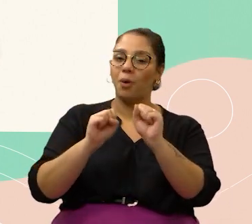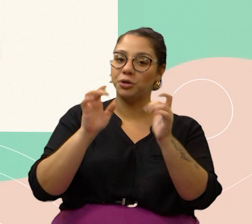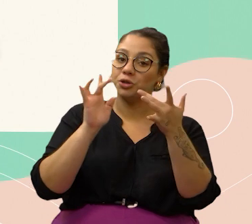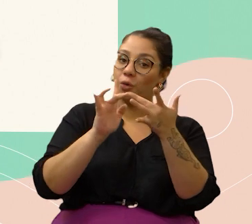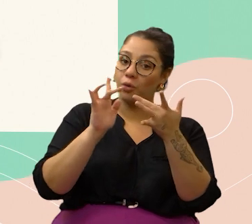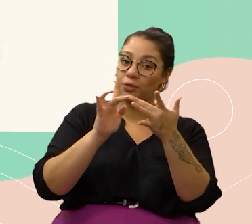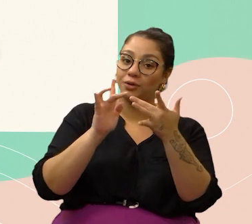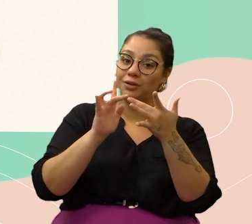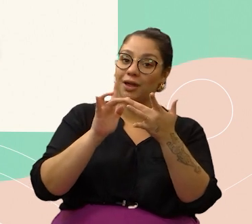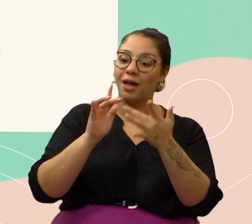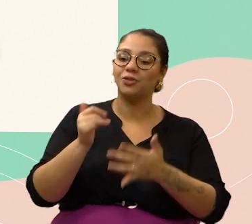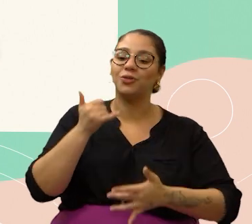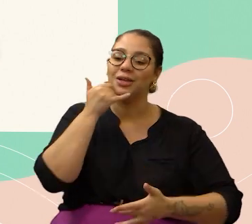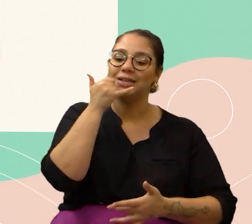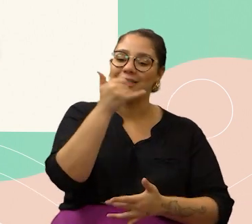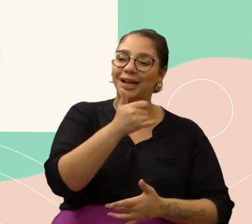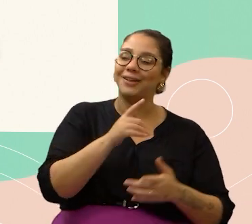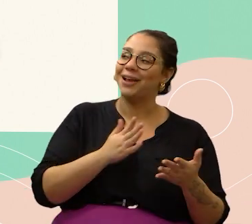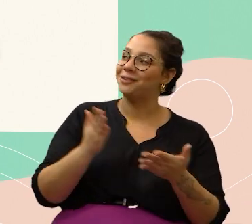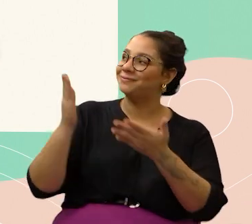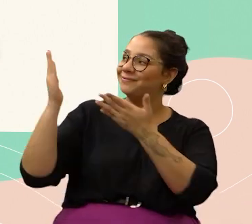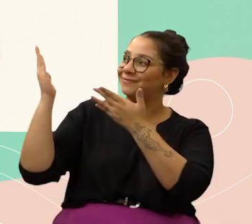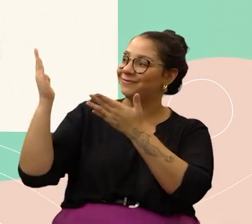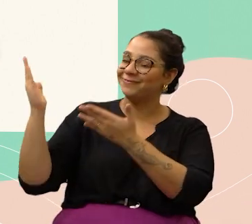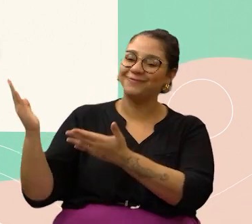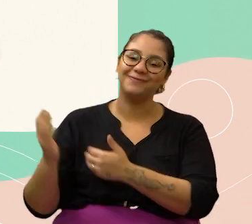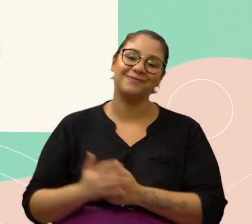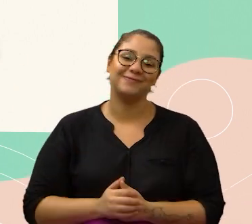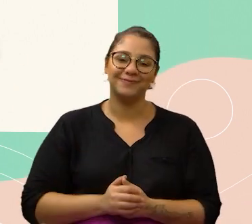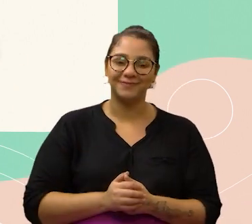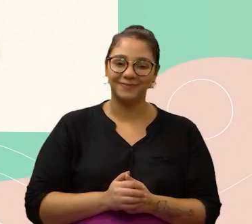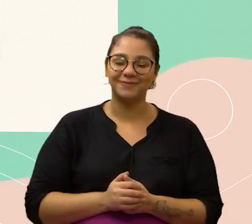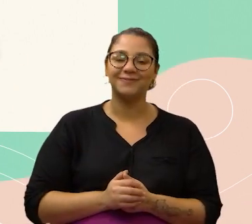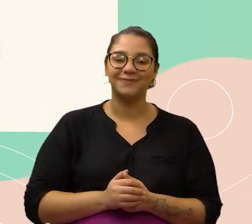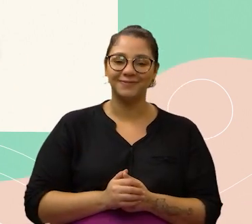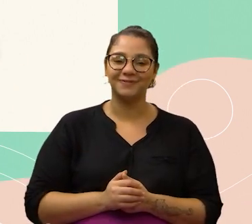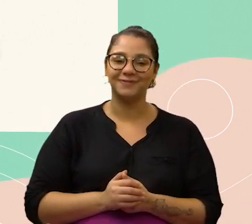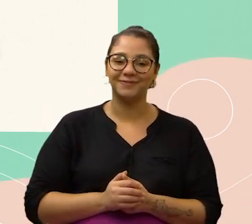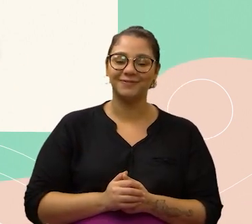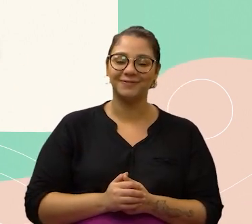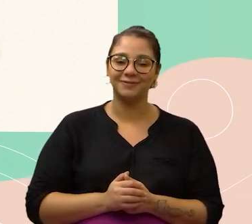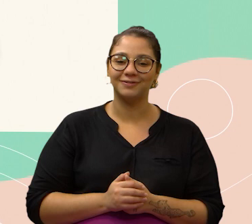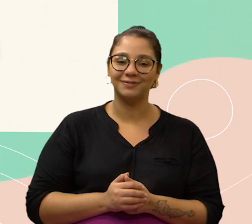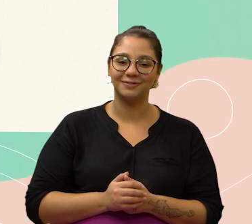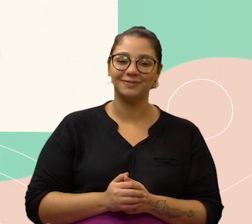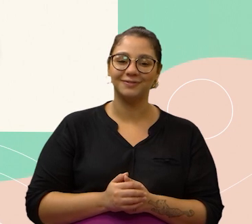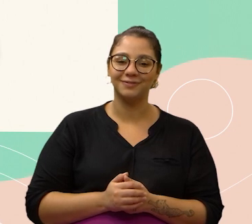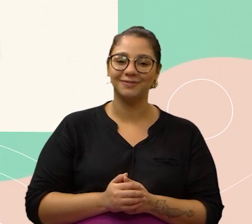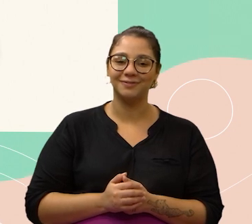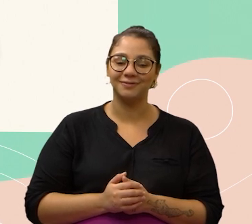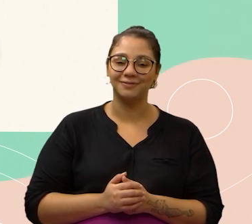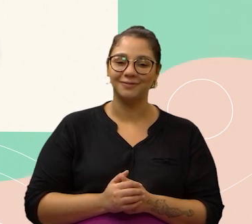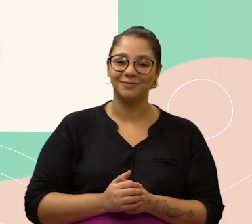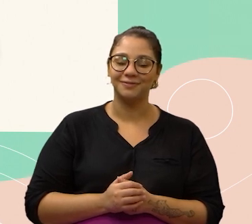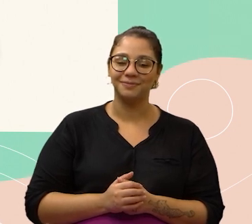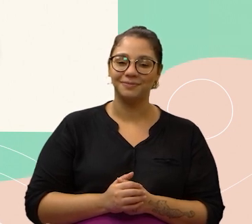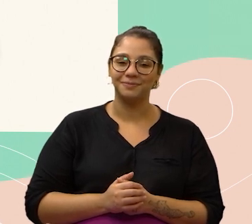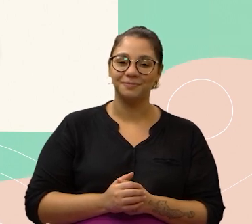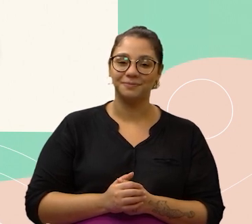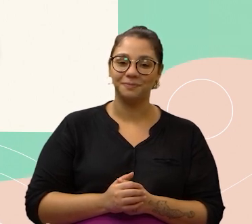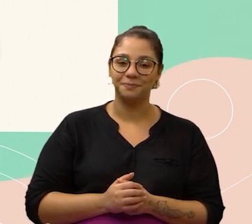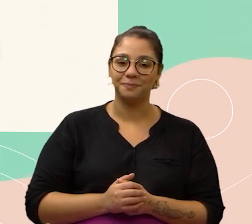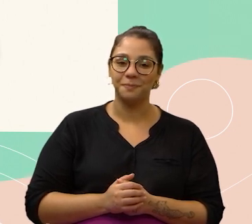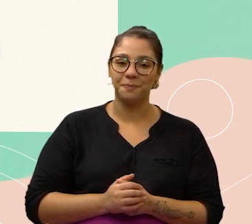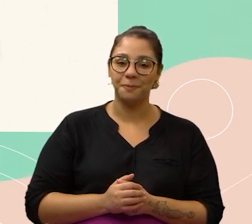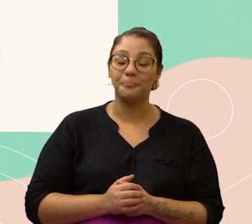não são uma graça? Quem se interessar em levar um deles ou os dois para casa, é só entrar em contato